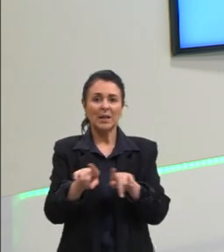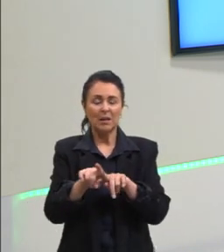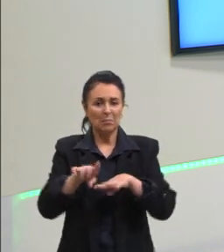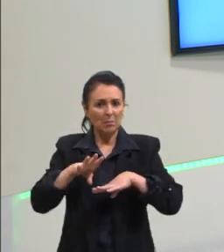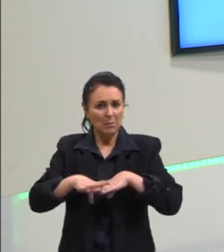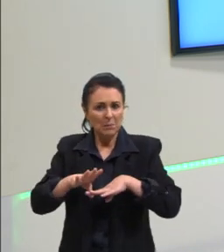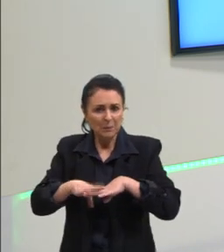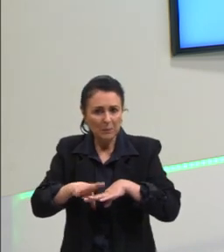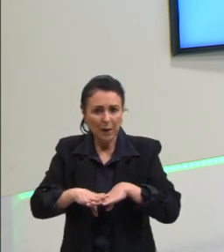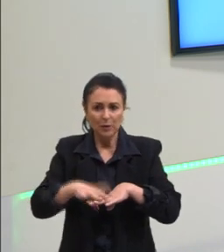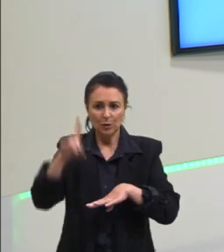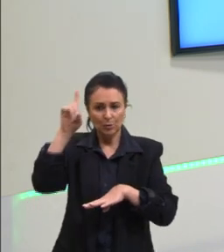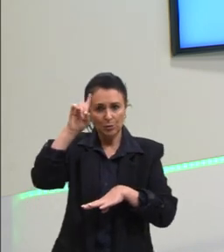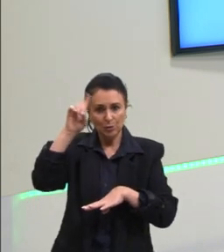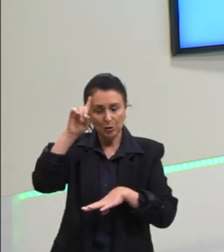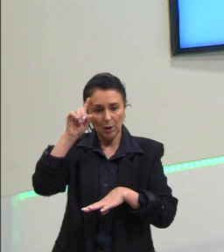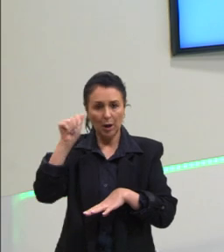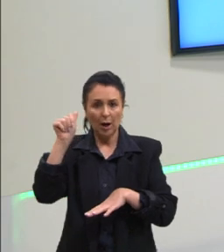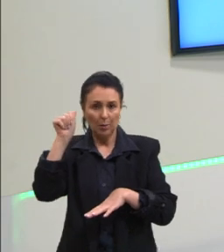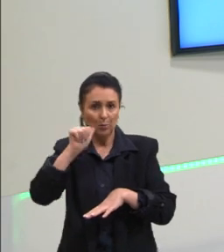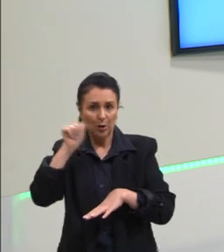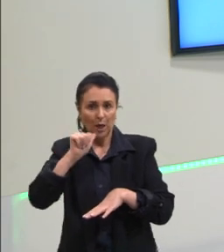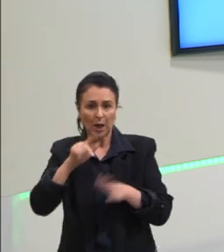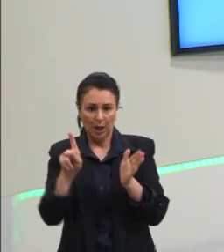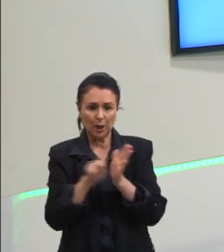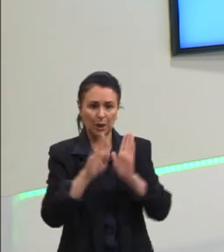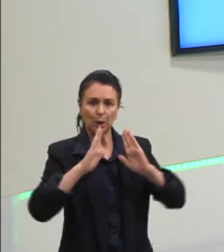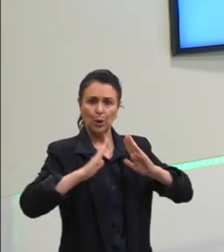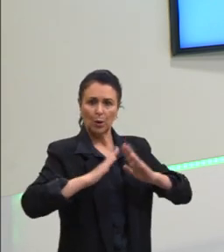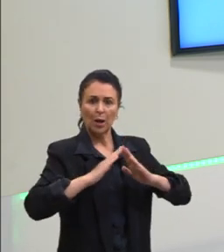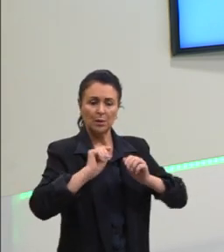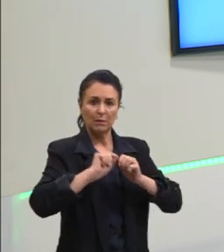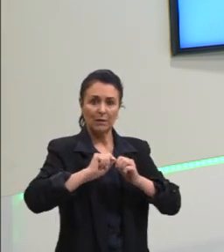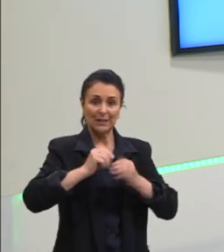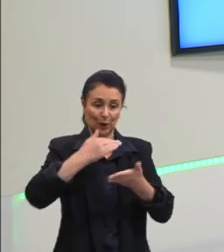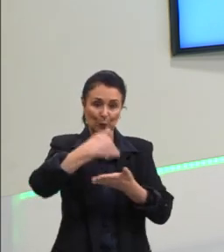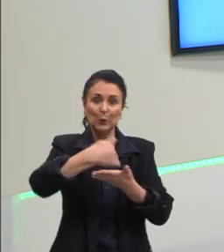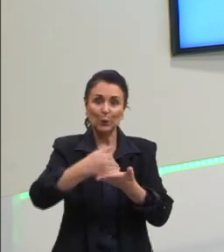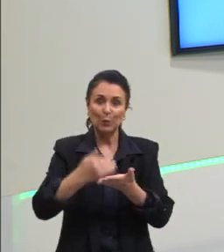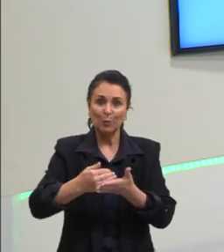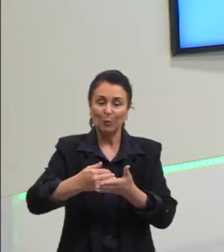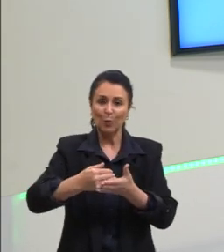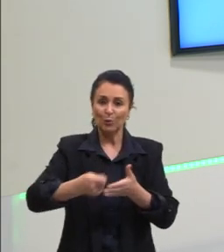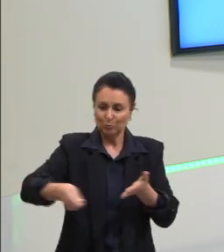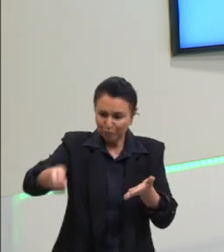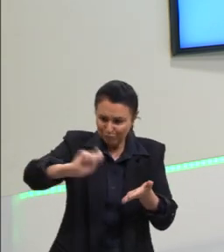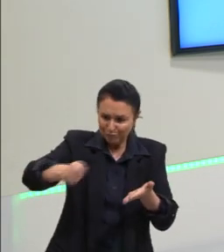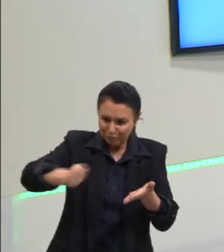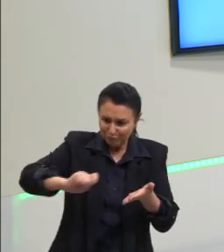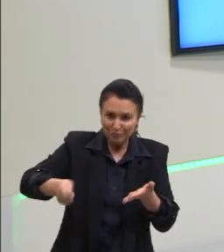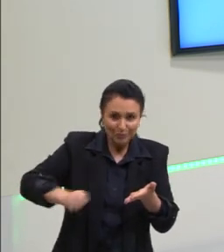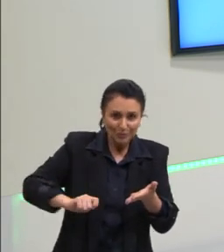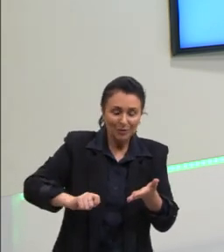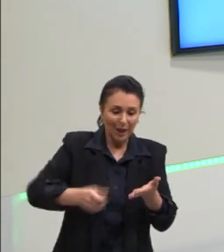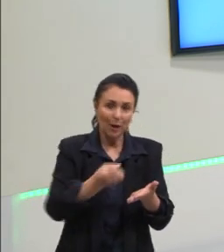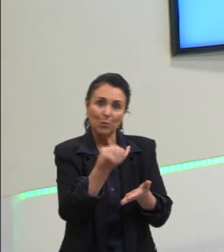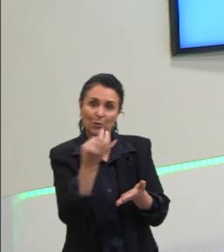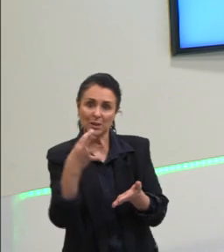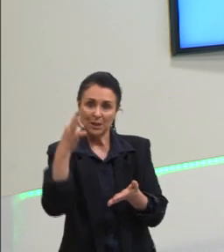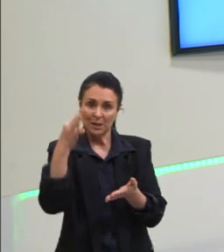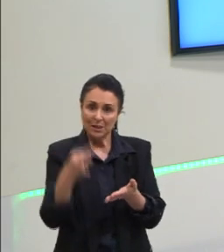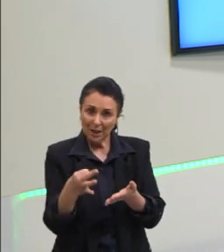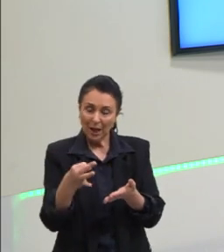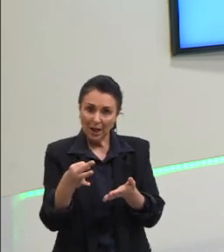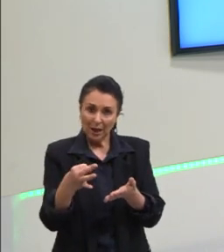no dia a dia numa dona de casa como eu falei na aula anterior fazendo um bolo ou mesmo indo então colocar